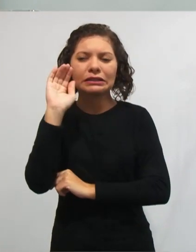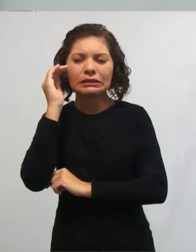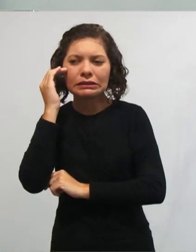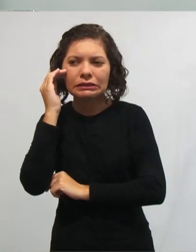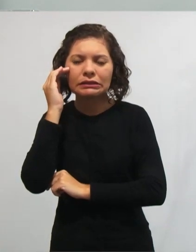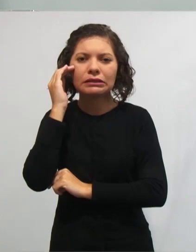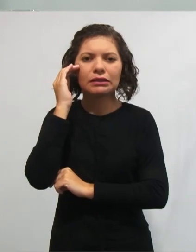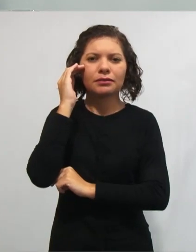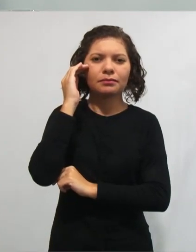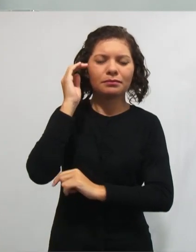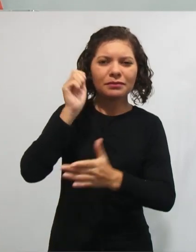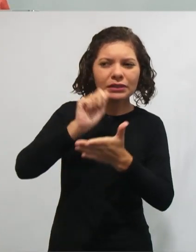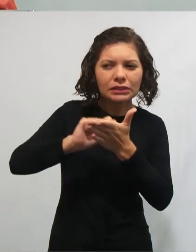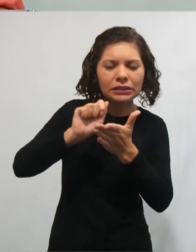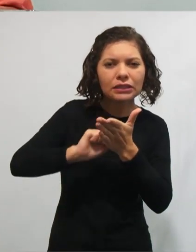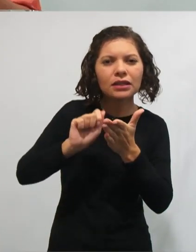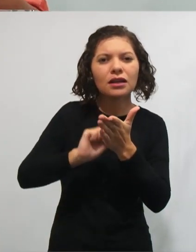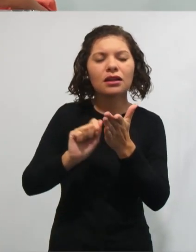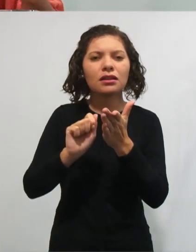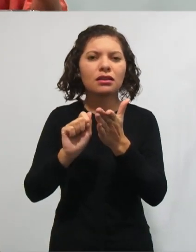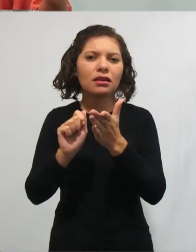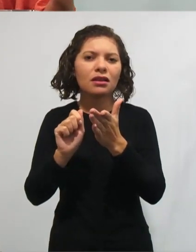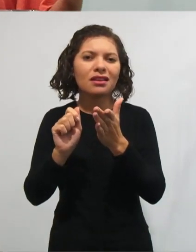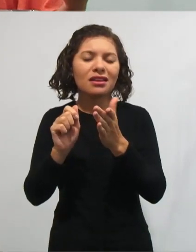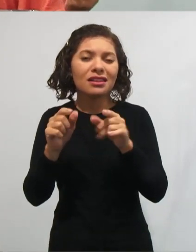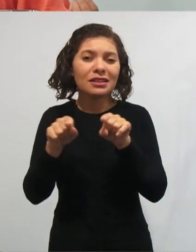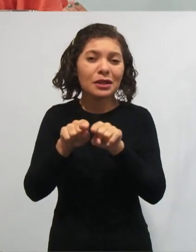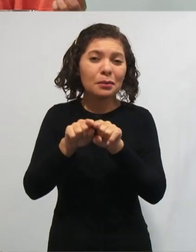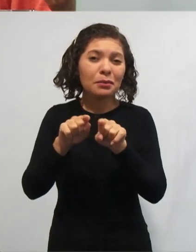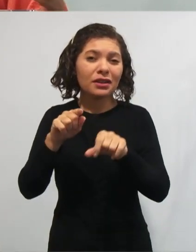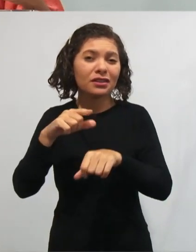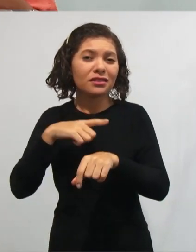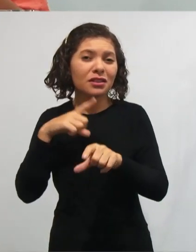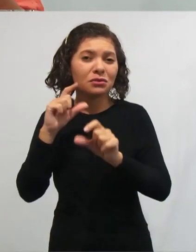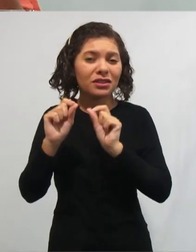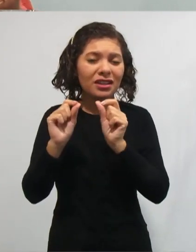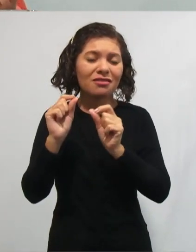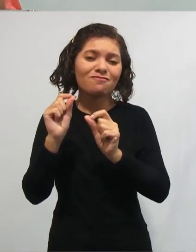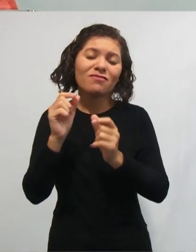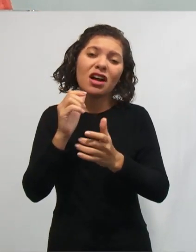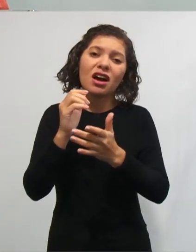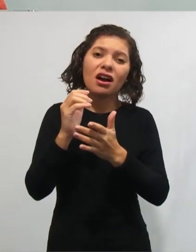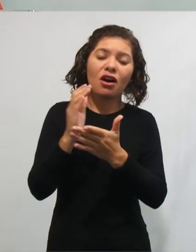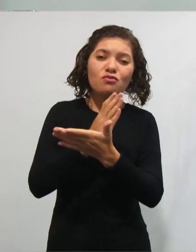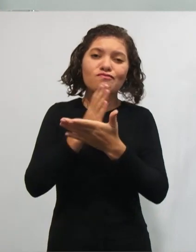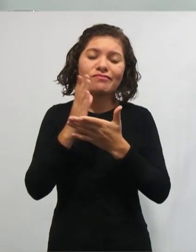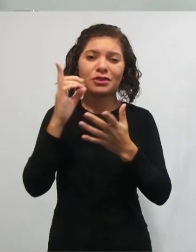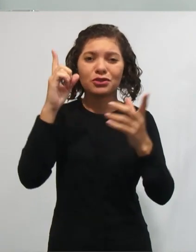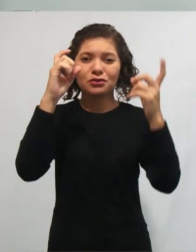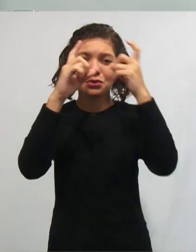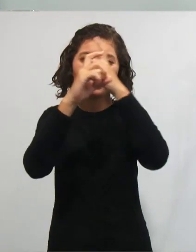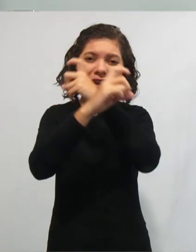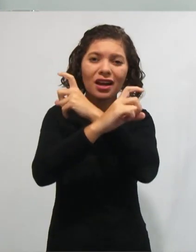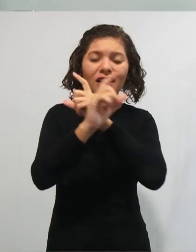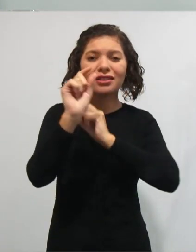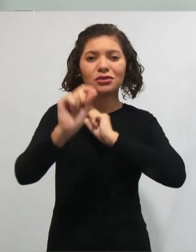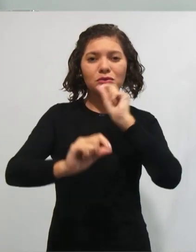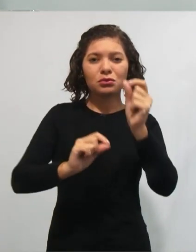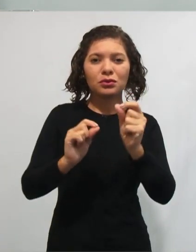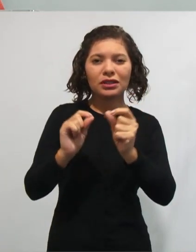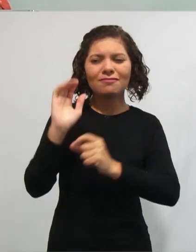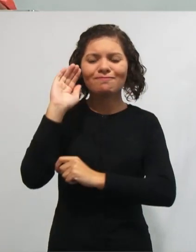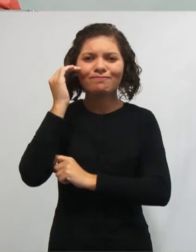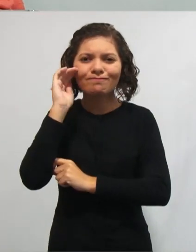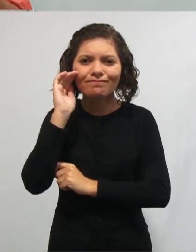gramática, eu posso também encontrar algumas deficiências, algumas dificuldades de interpretar aspectos da